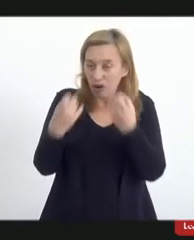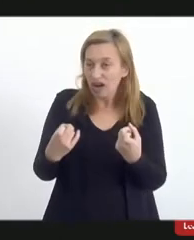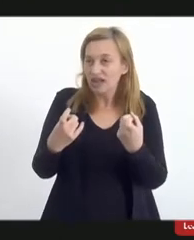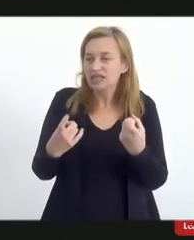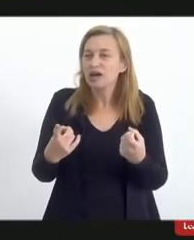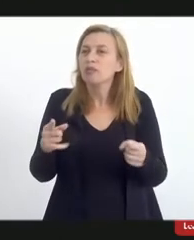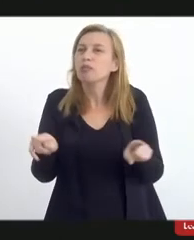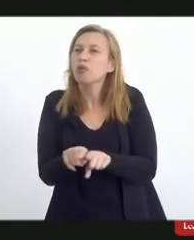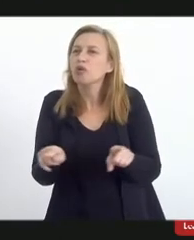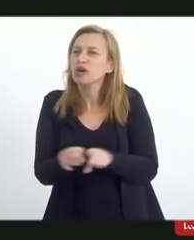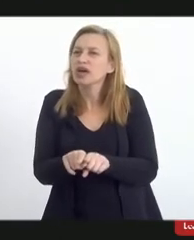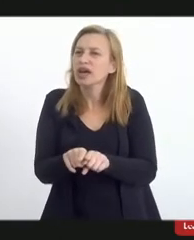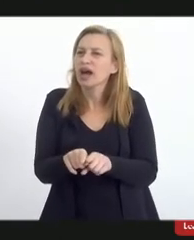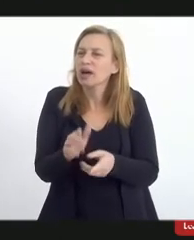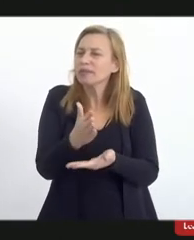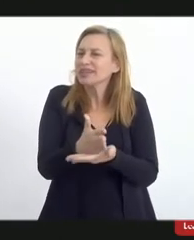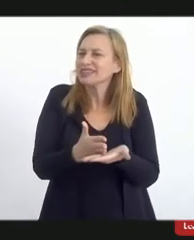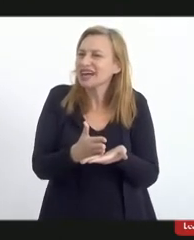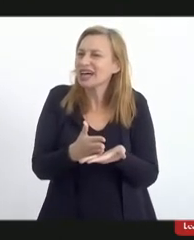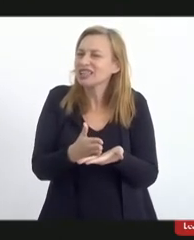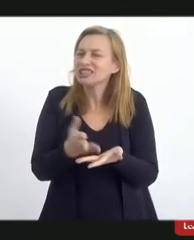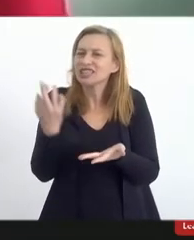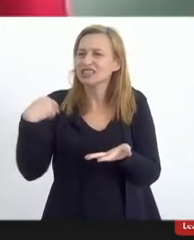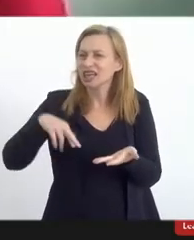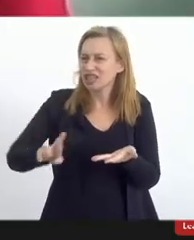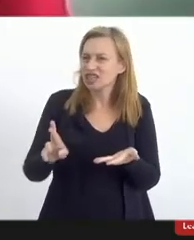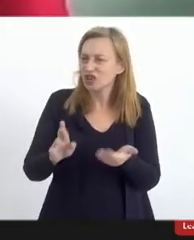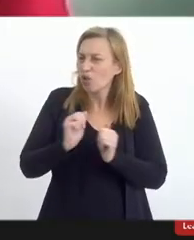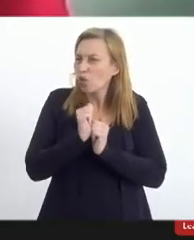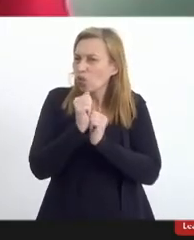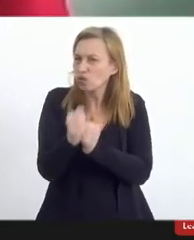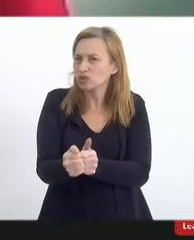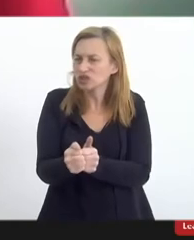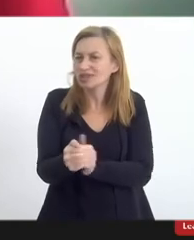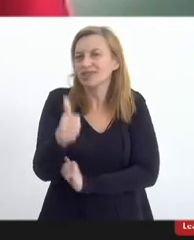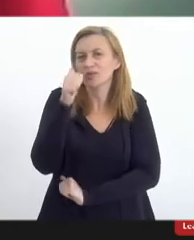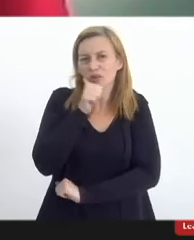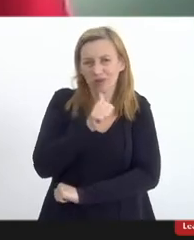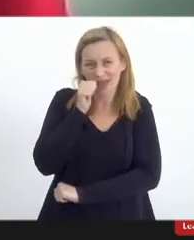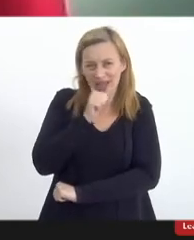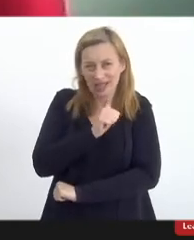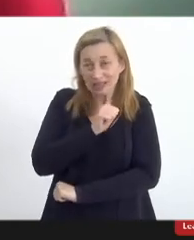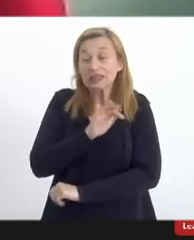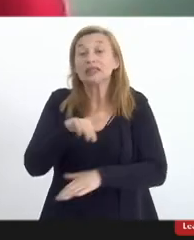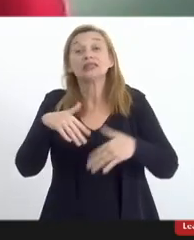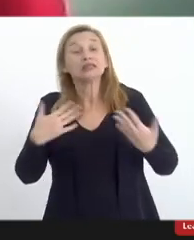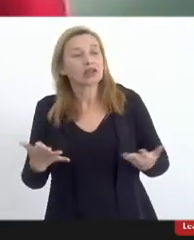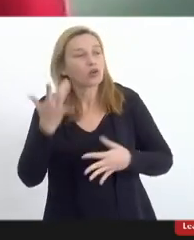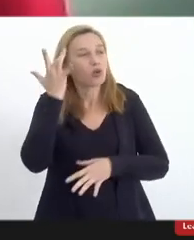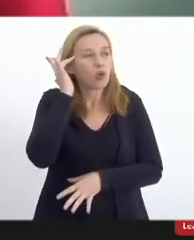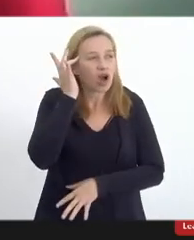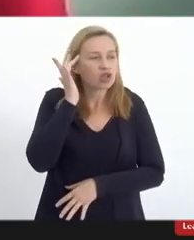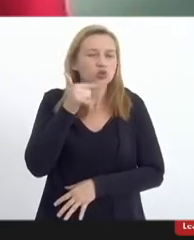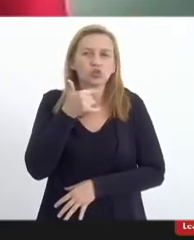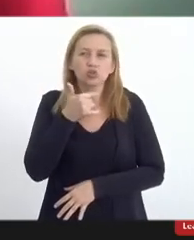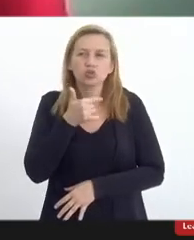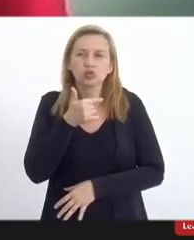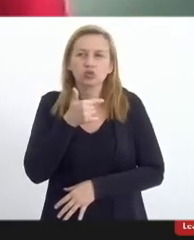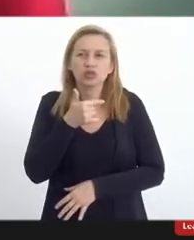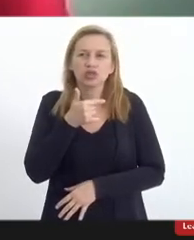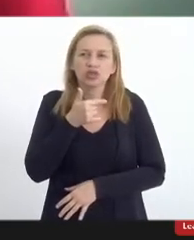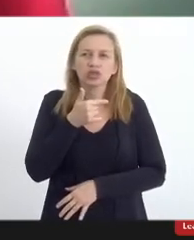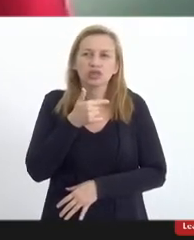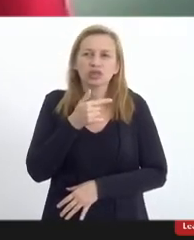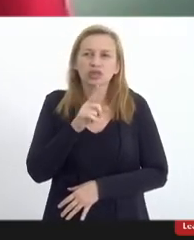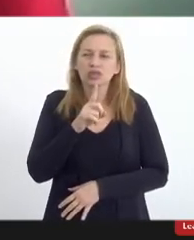boa parte dessas religiões são conduzidas por mulheres então eu acho que embora